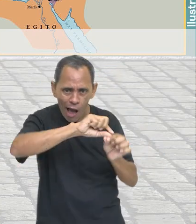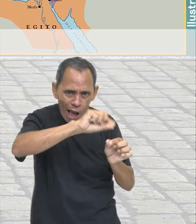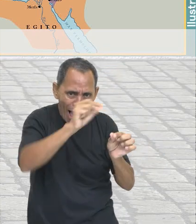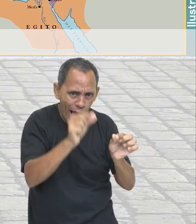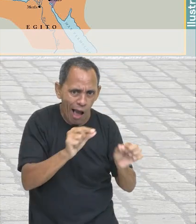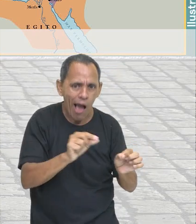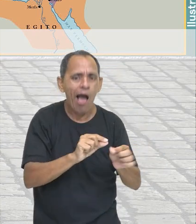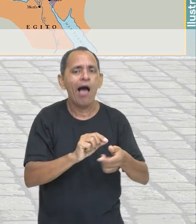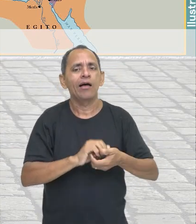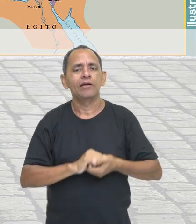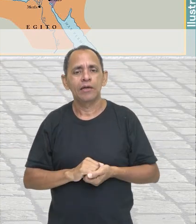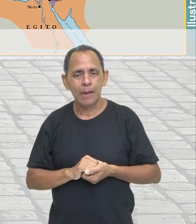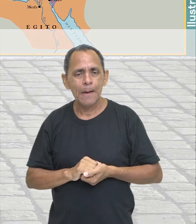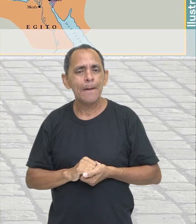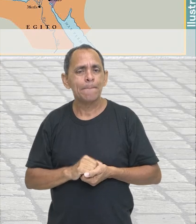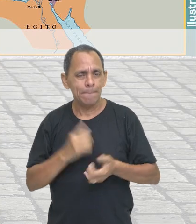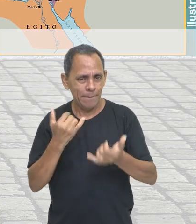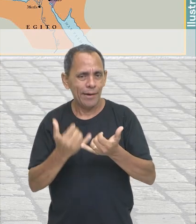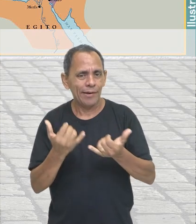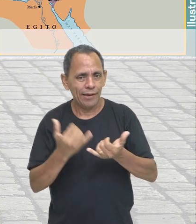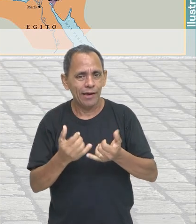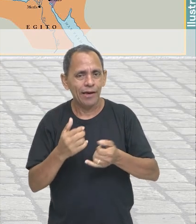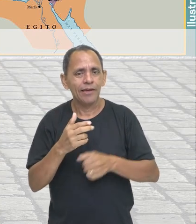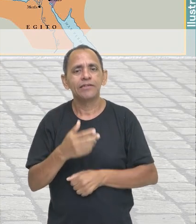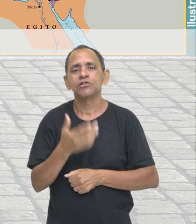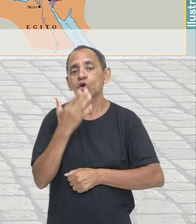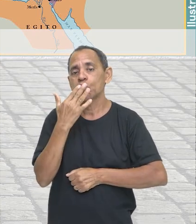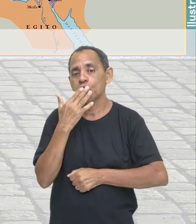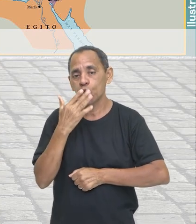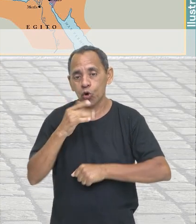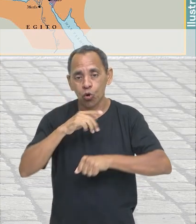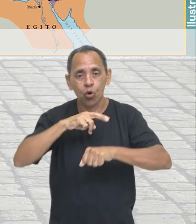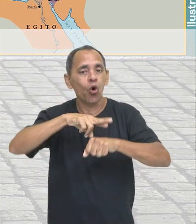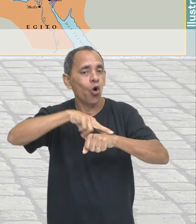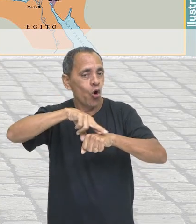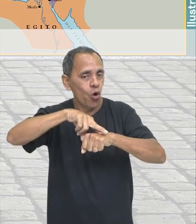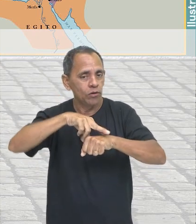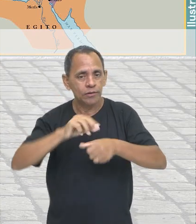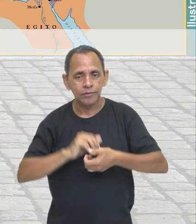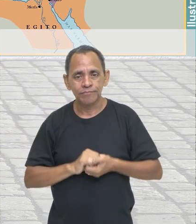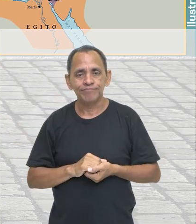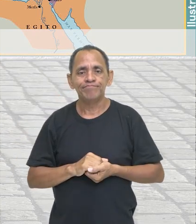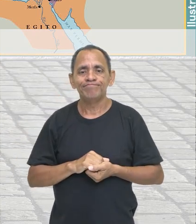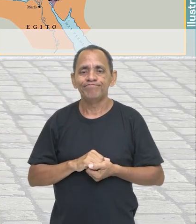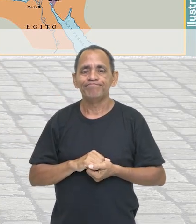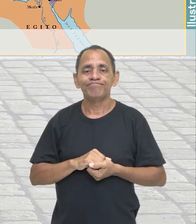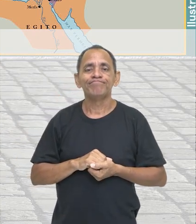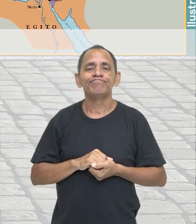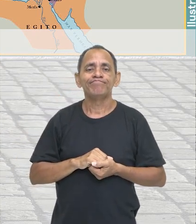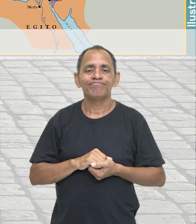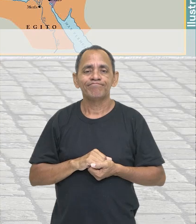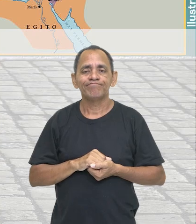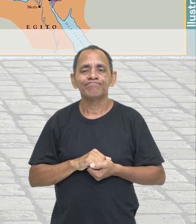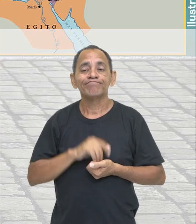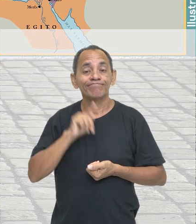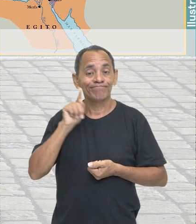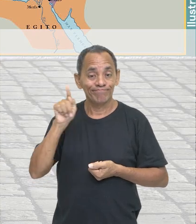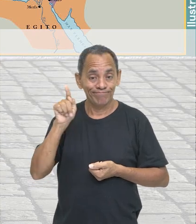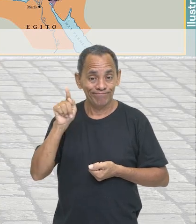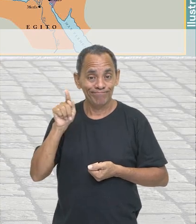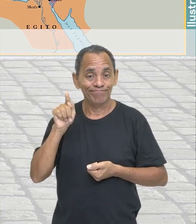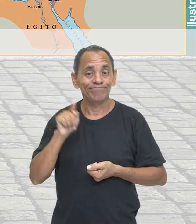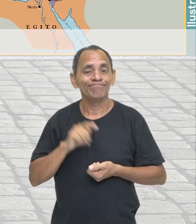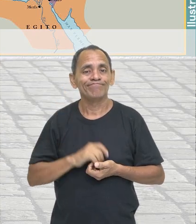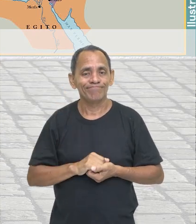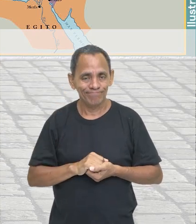um salto enorme, bem no meio, ali de roxo? Então, era ali que ficava, melhor, fica, né? Roma, na